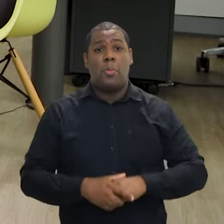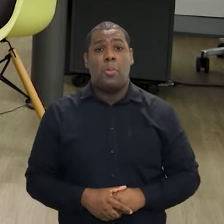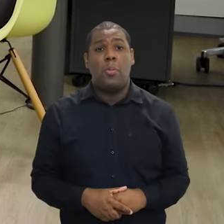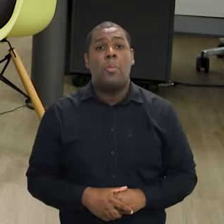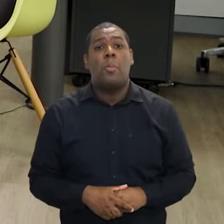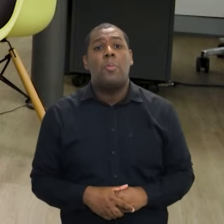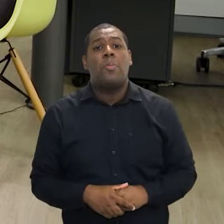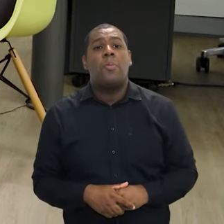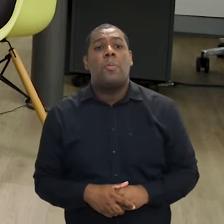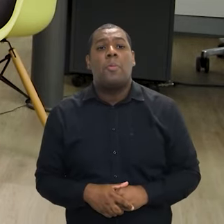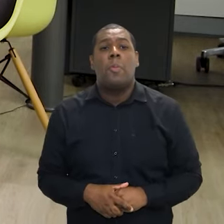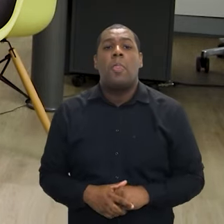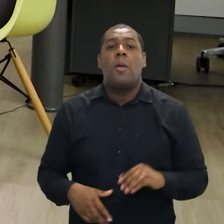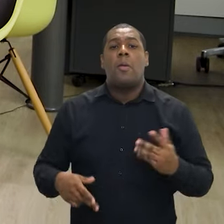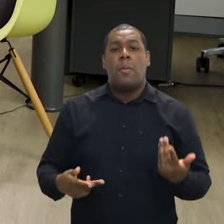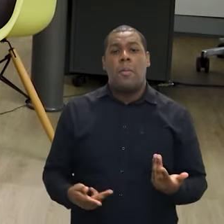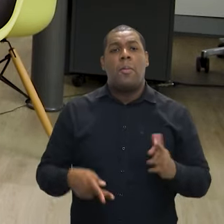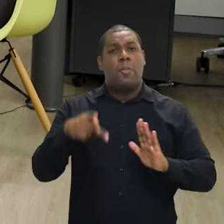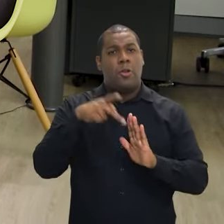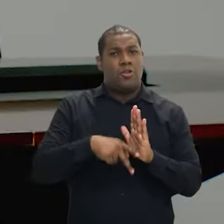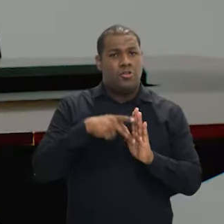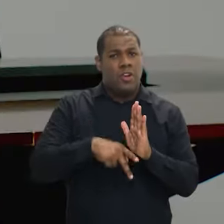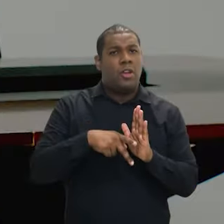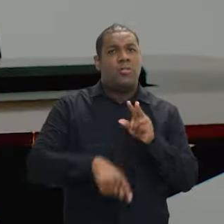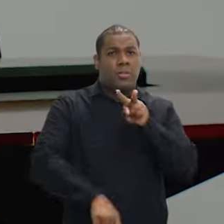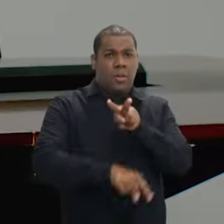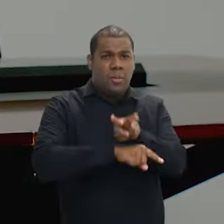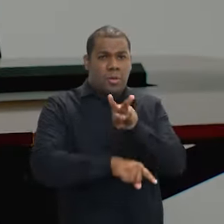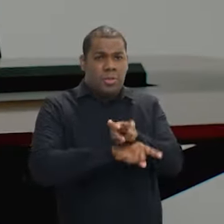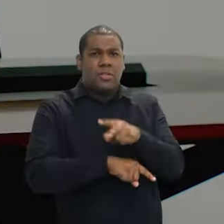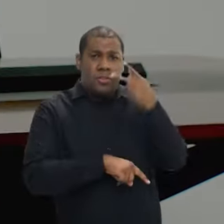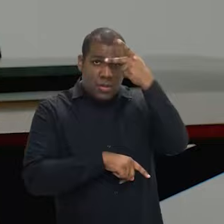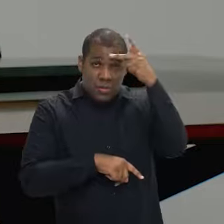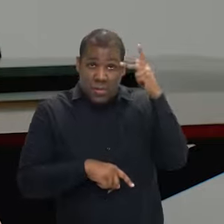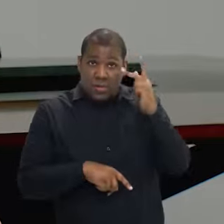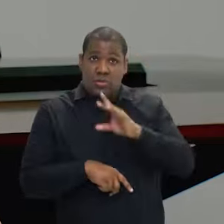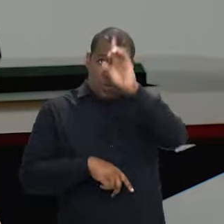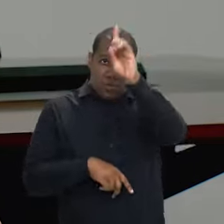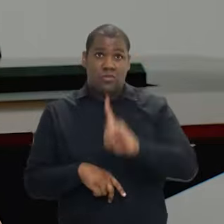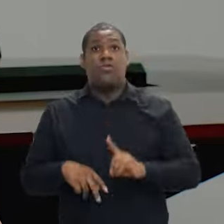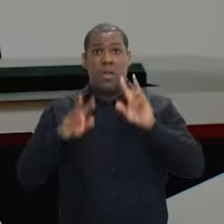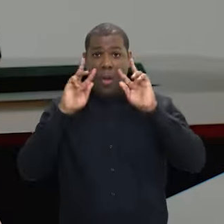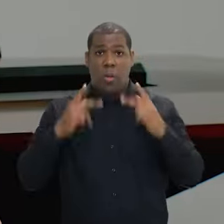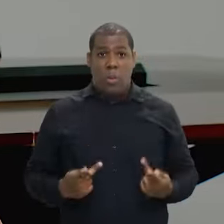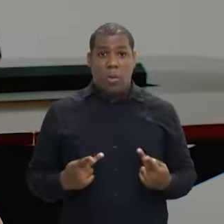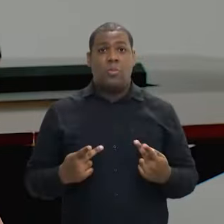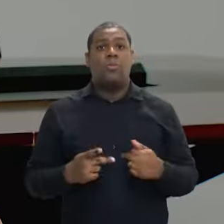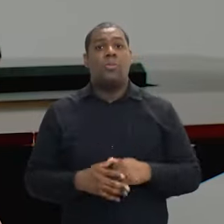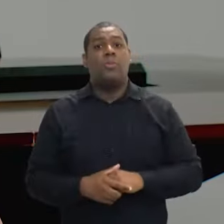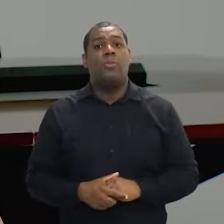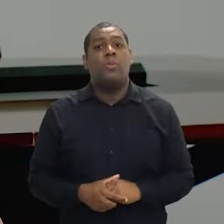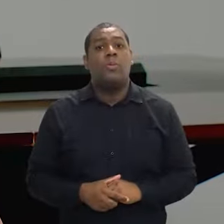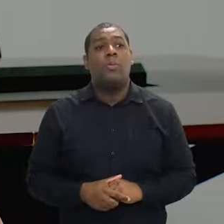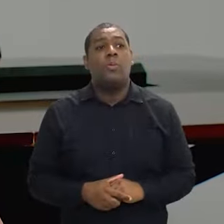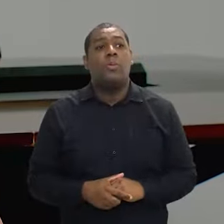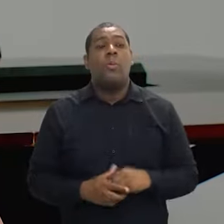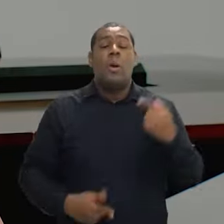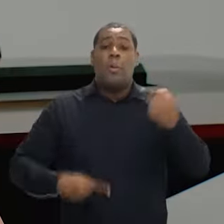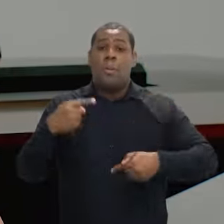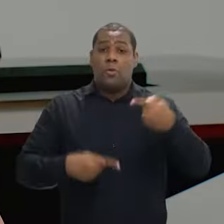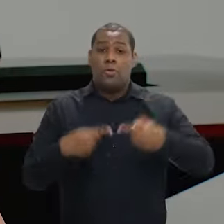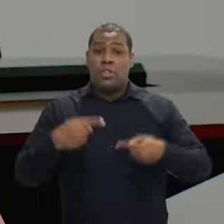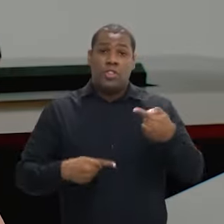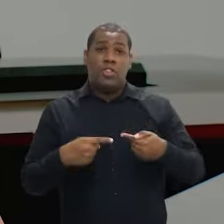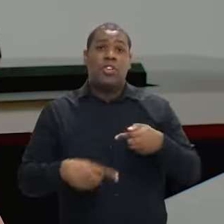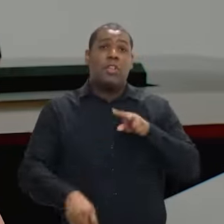esse plano de proteção vai ser o orientador da execução da política. Mas nós entendemos que a